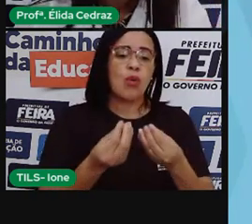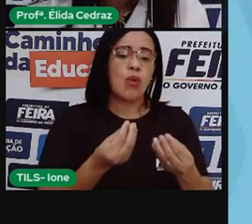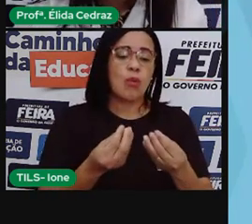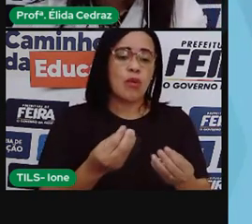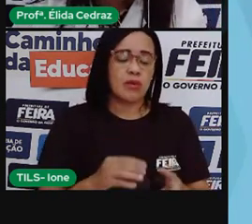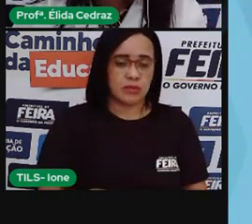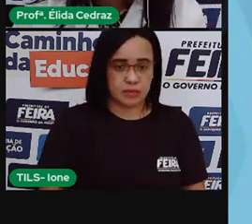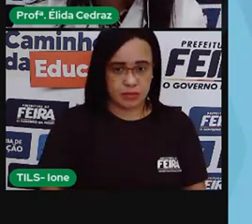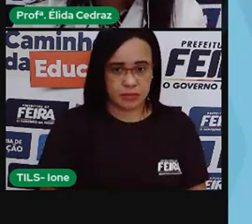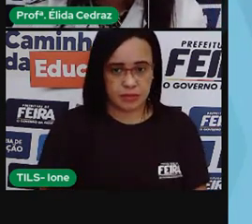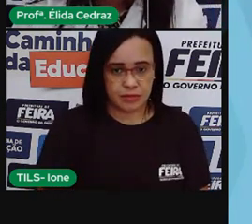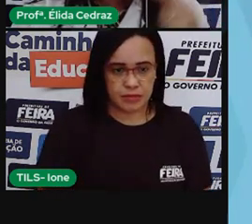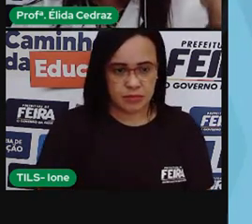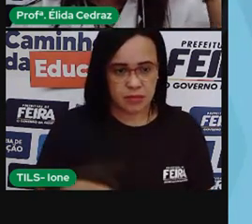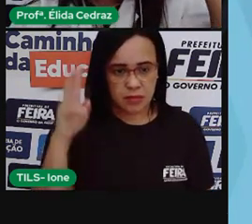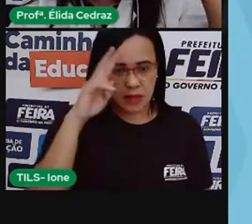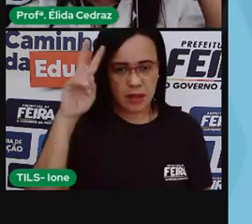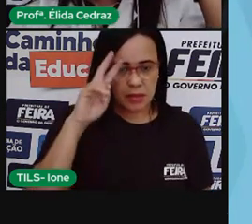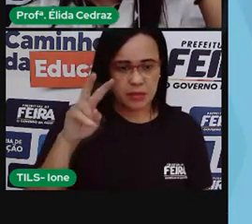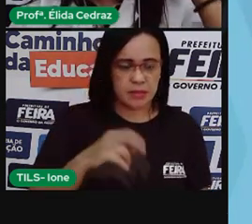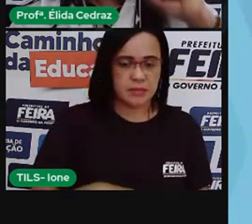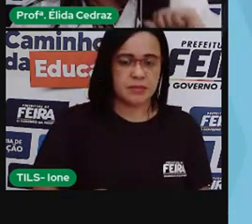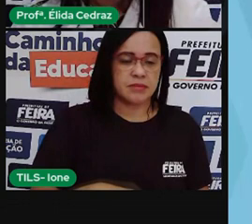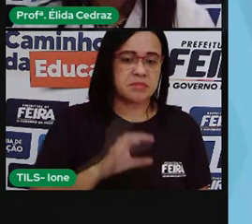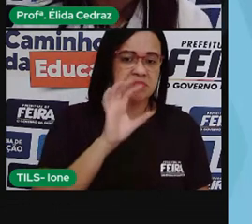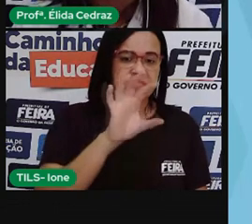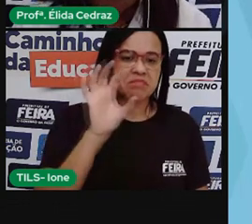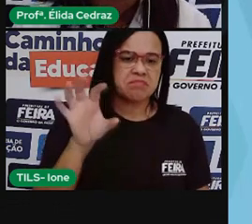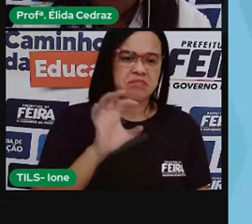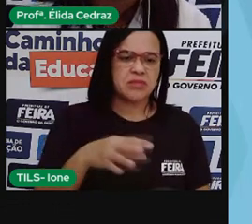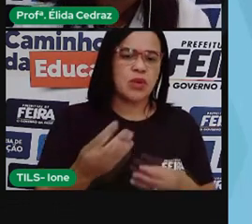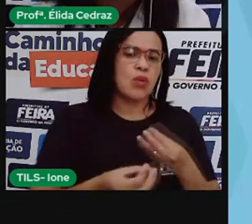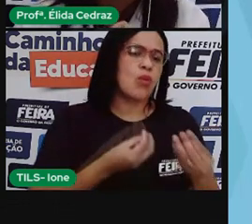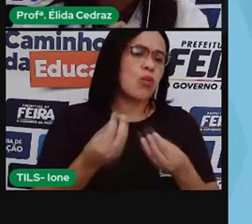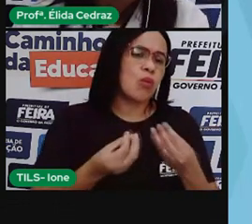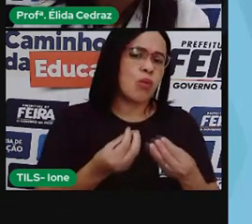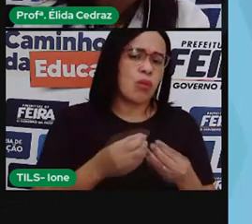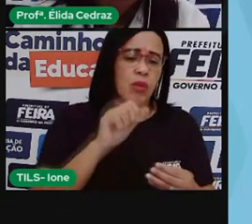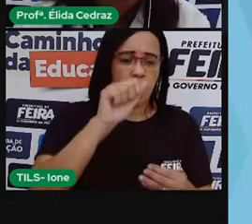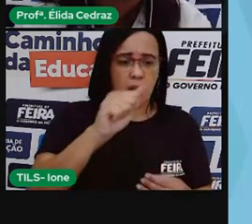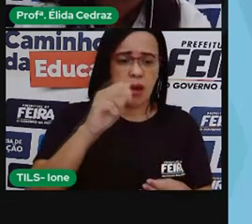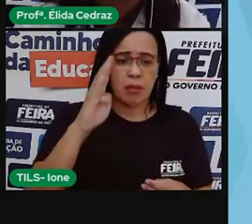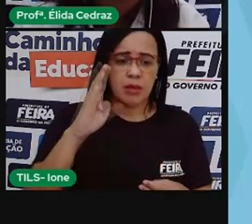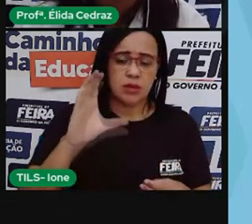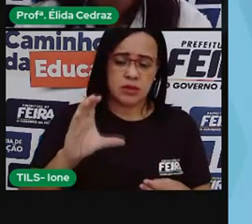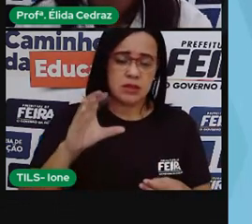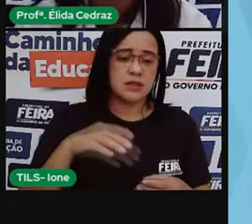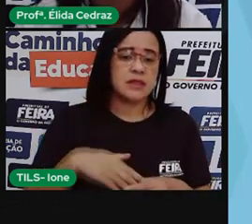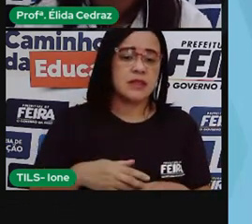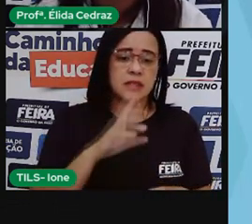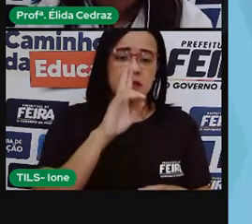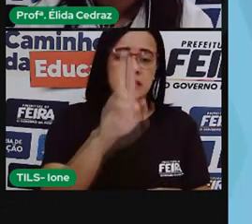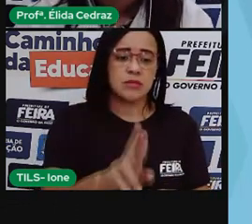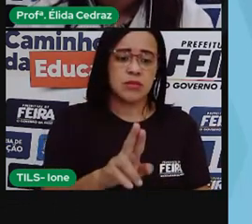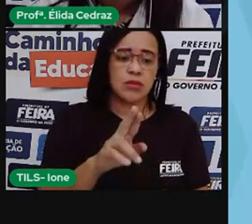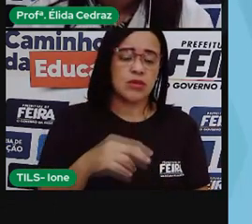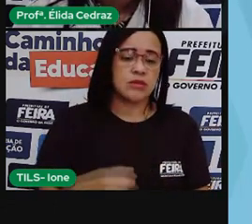ou italianos. Lembra aí quem trouxe os ciganos para o Brasil?